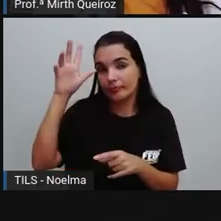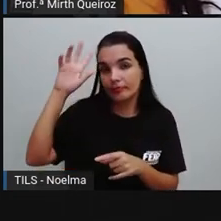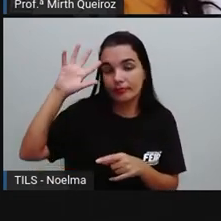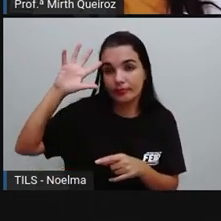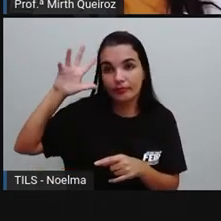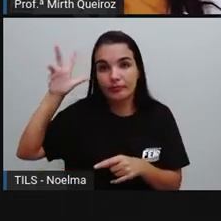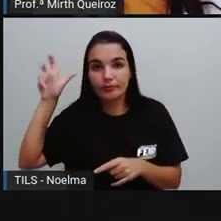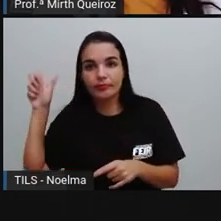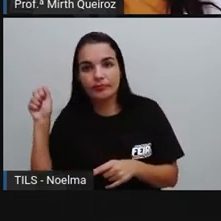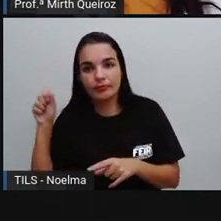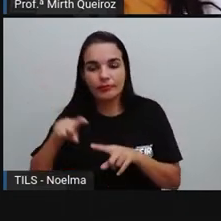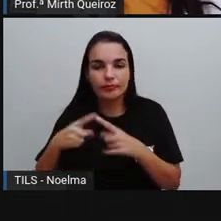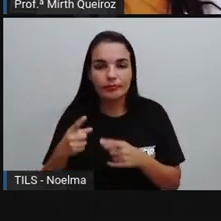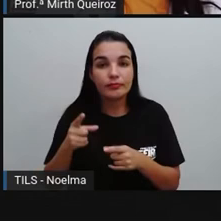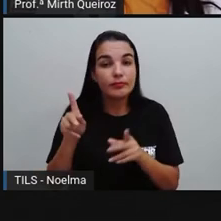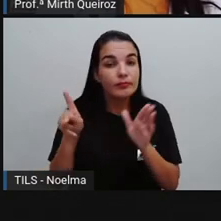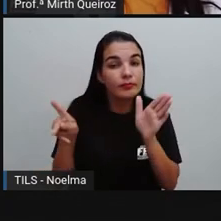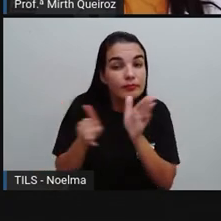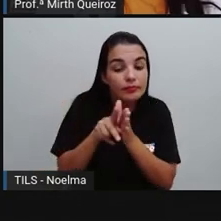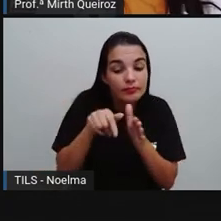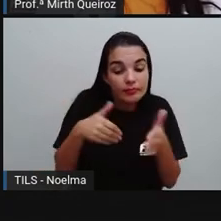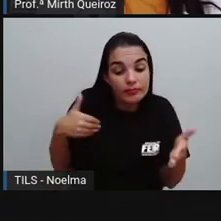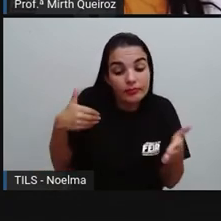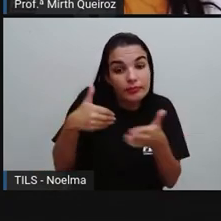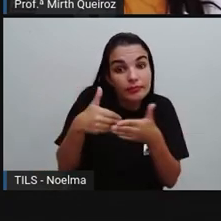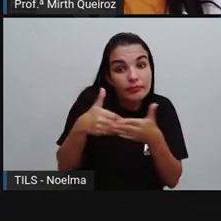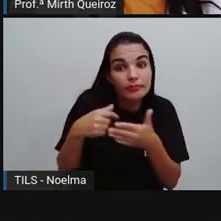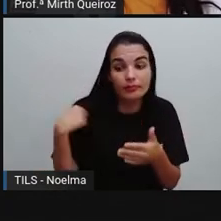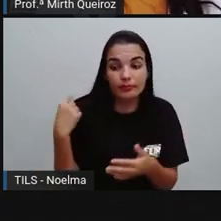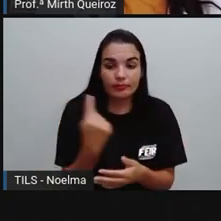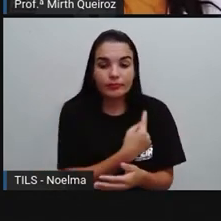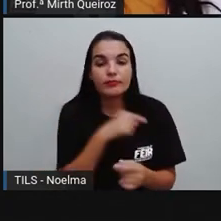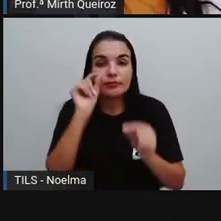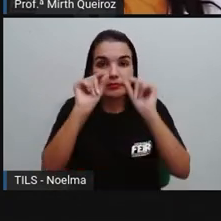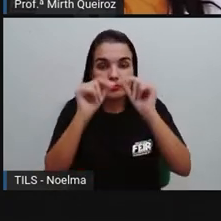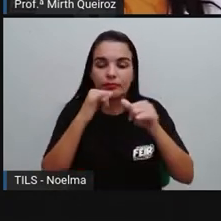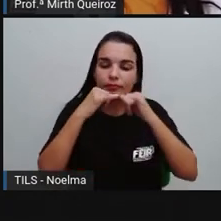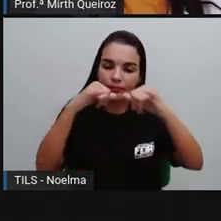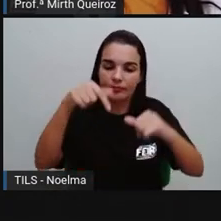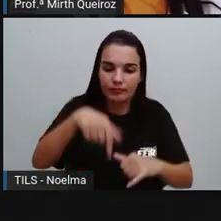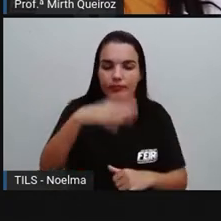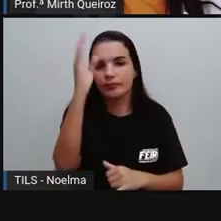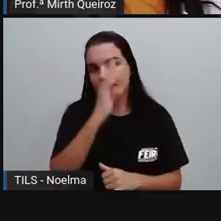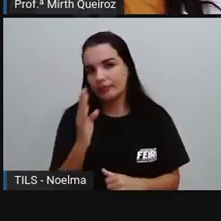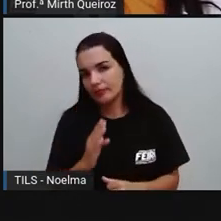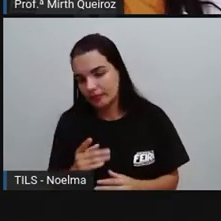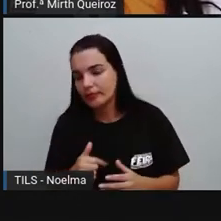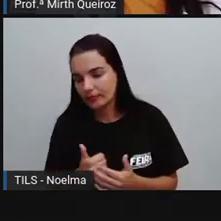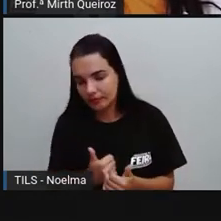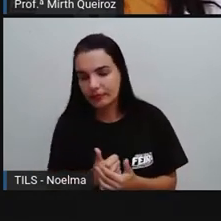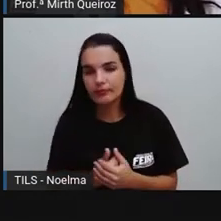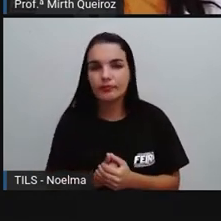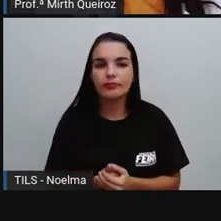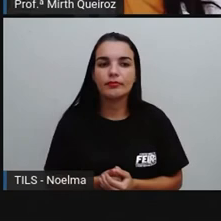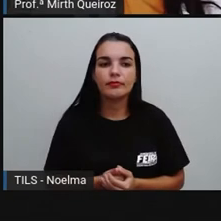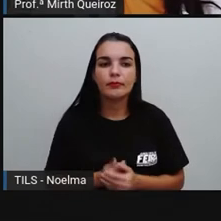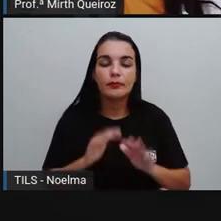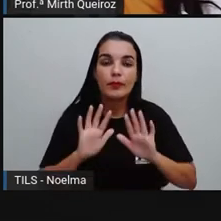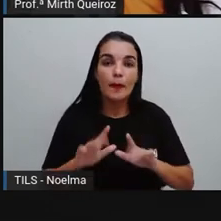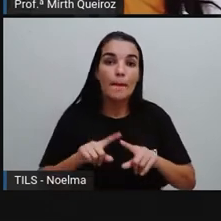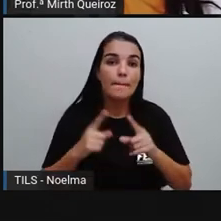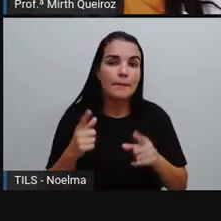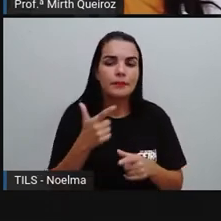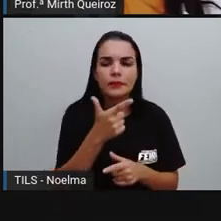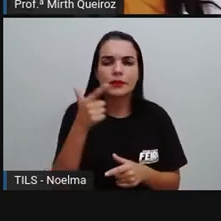geralmente, as pessoas se interessam mais com aquilo que está mais próximo de nós, que nesse caso seria a notícia sobre o Brasil, né? Mas essa